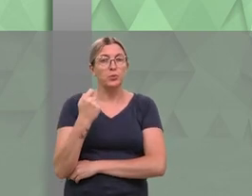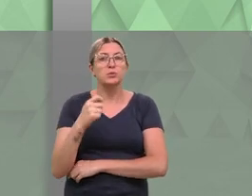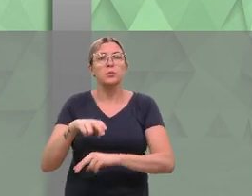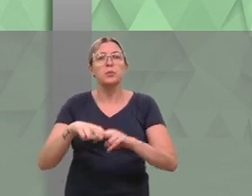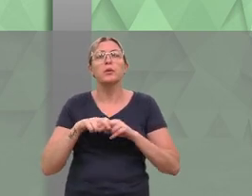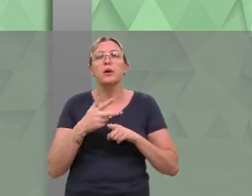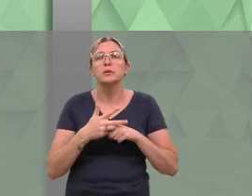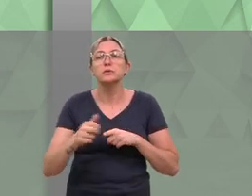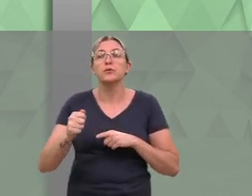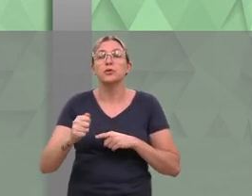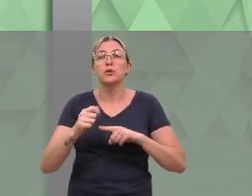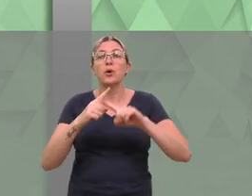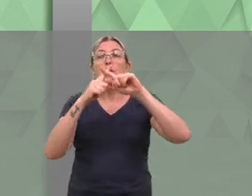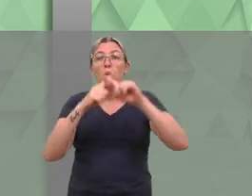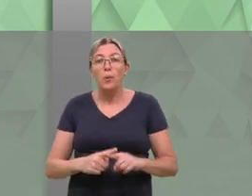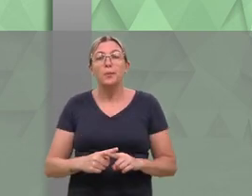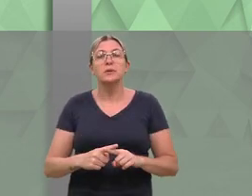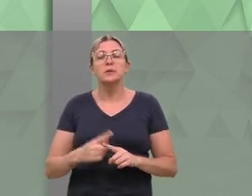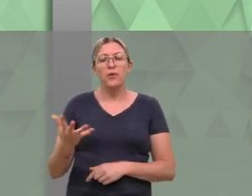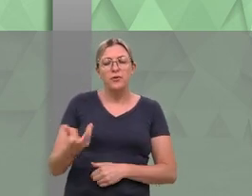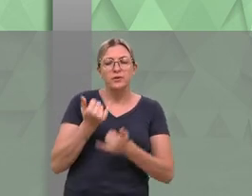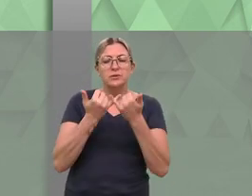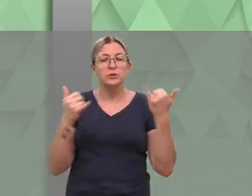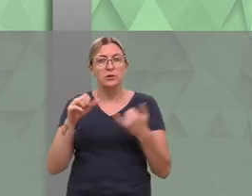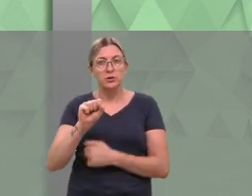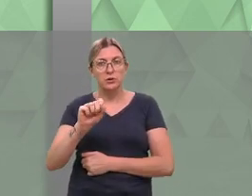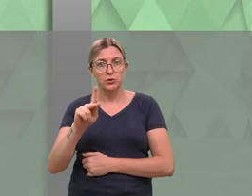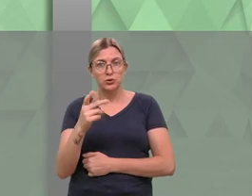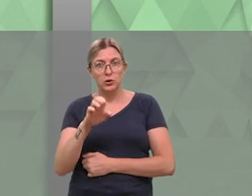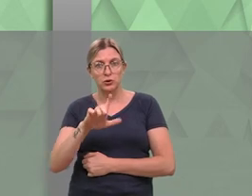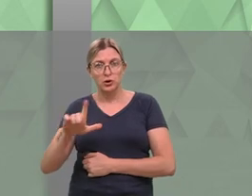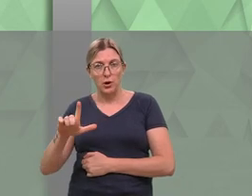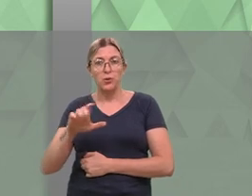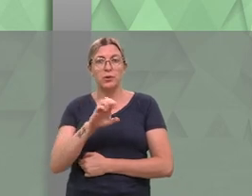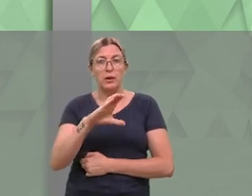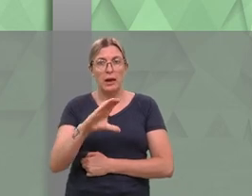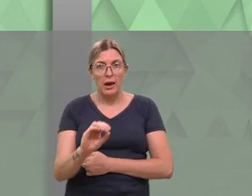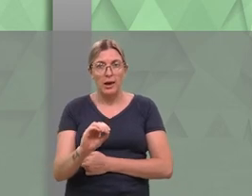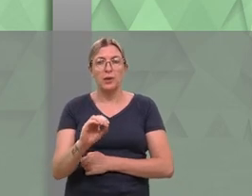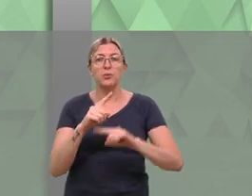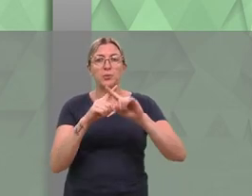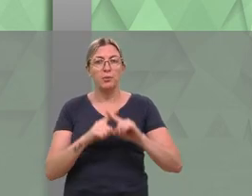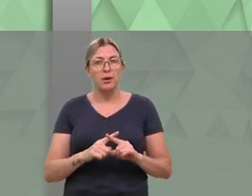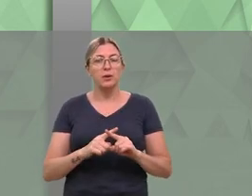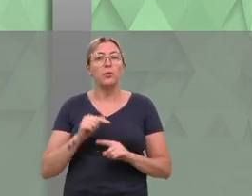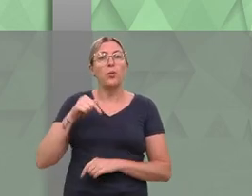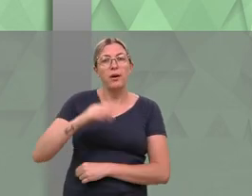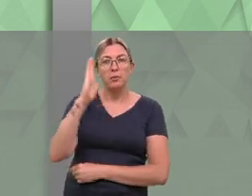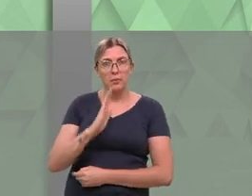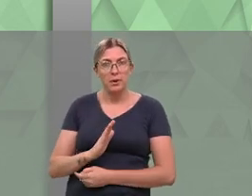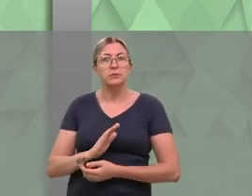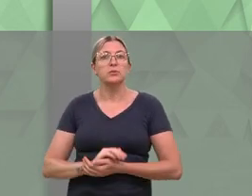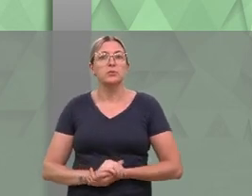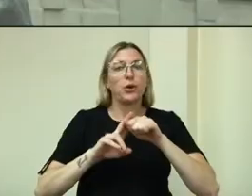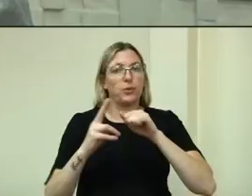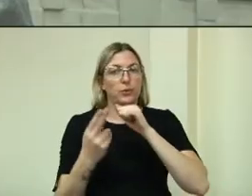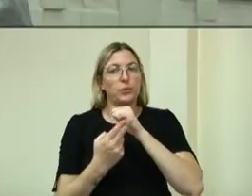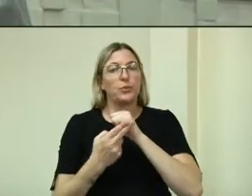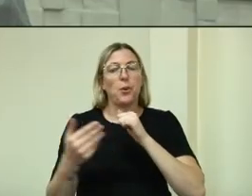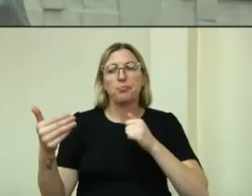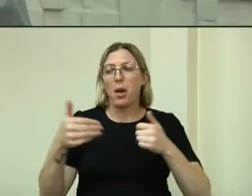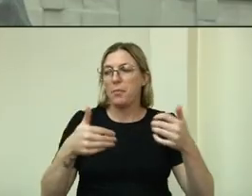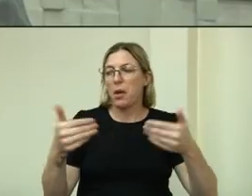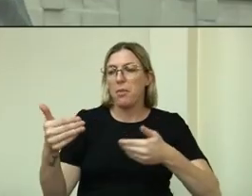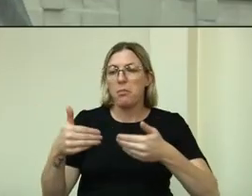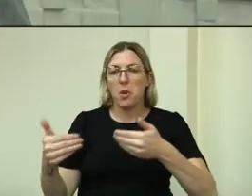Grande do Sul pela conquista do primeiro lugar na competição de eficiência energética da Shell Eco Marathon Etapa Brasil. Nós